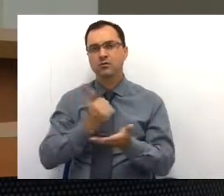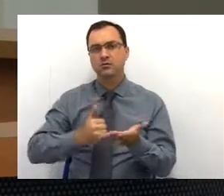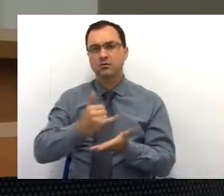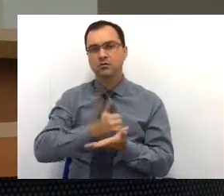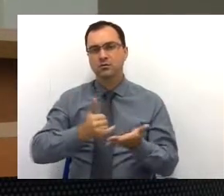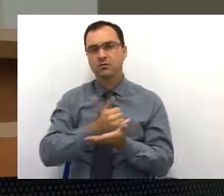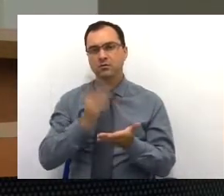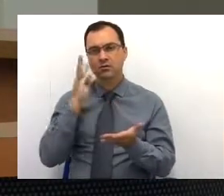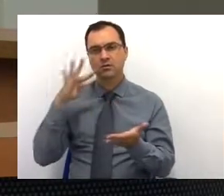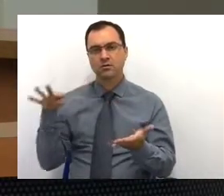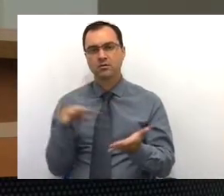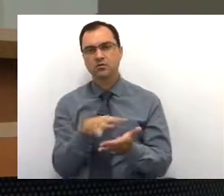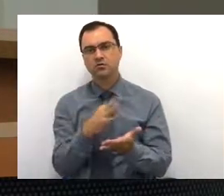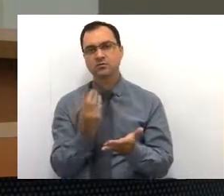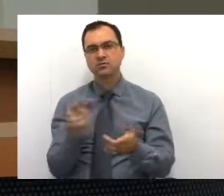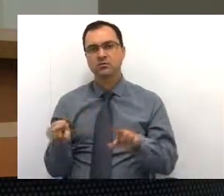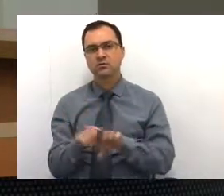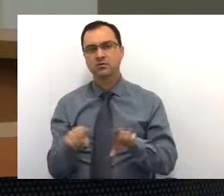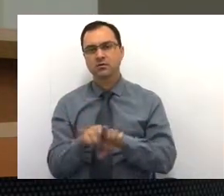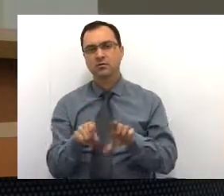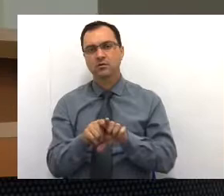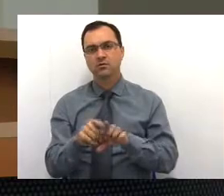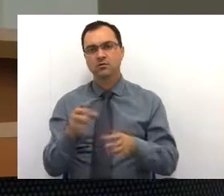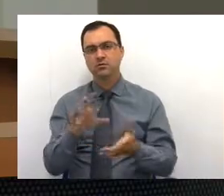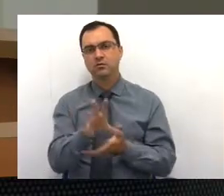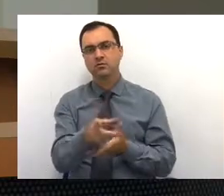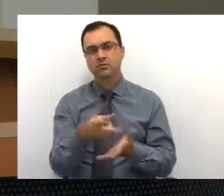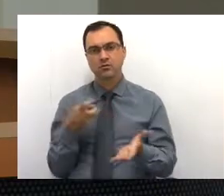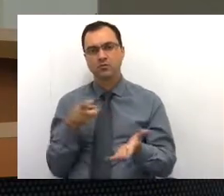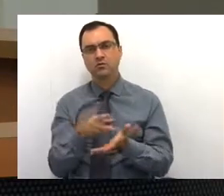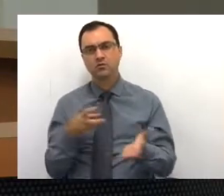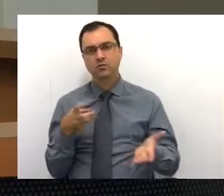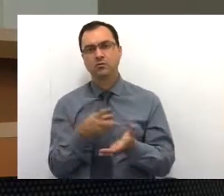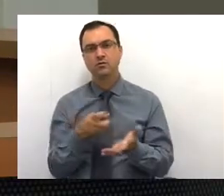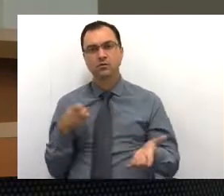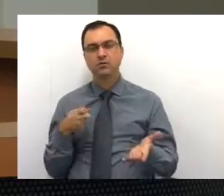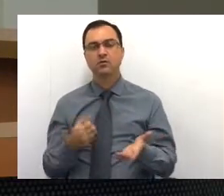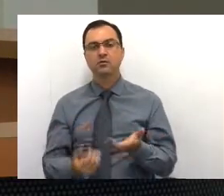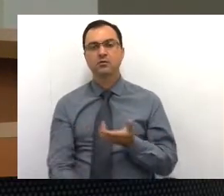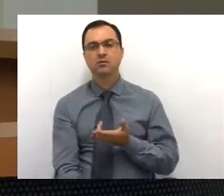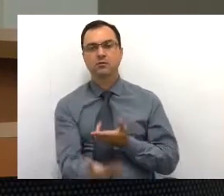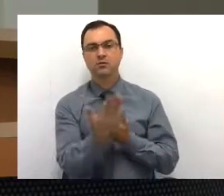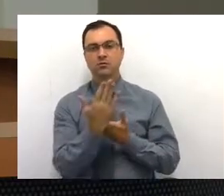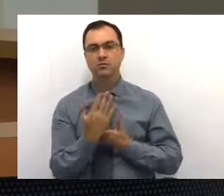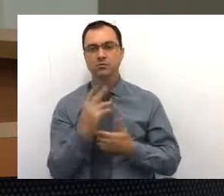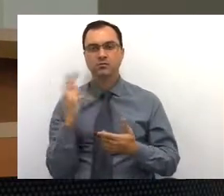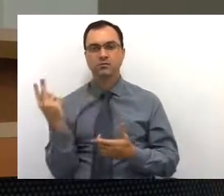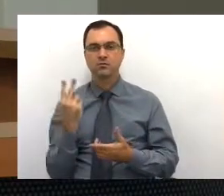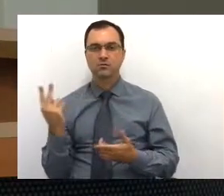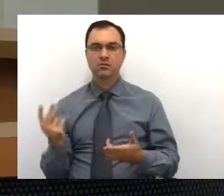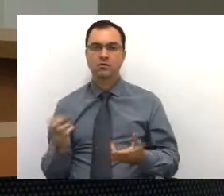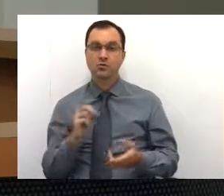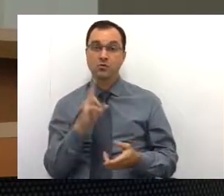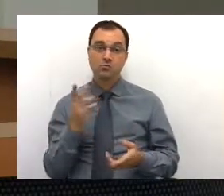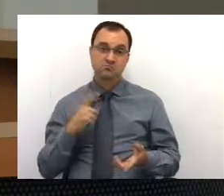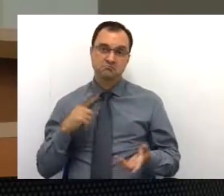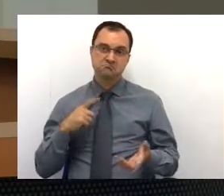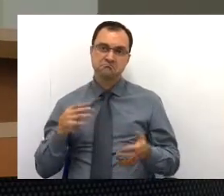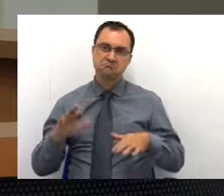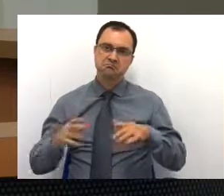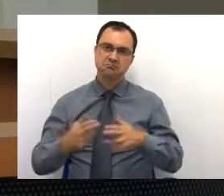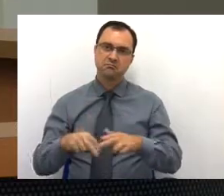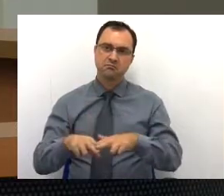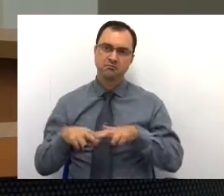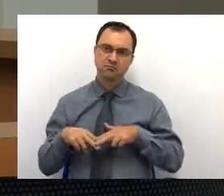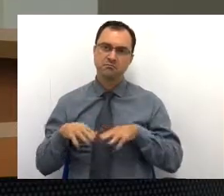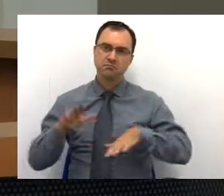também é a outra fonte de recurso que vem com valores. Ou seja, nós temos na média e alta